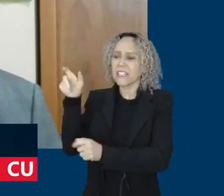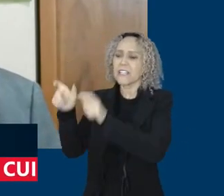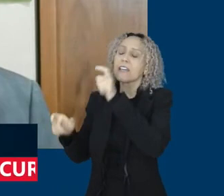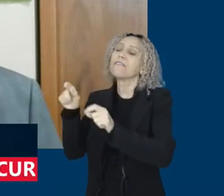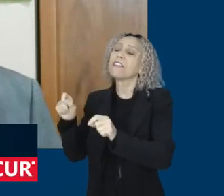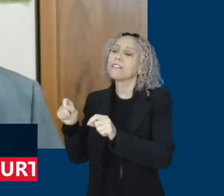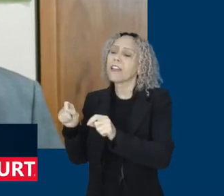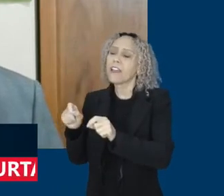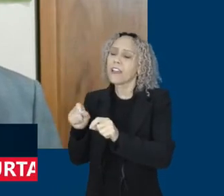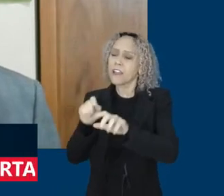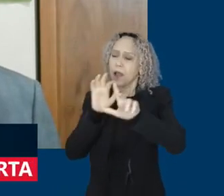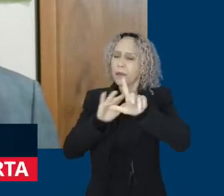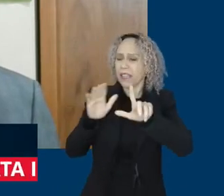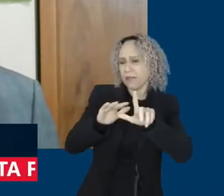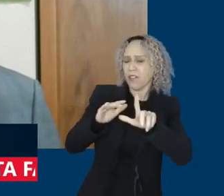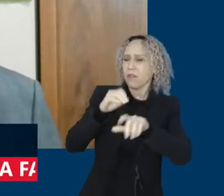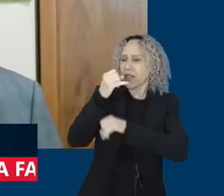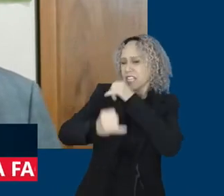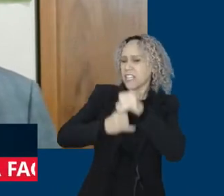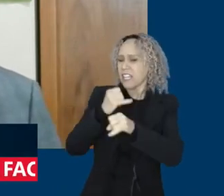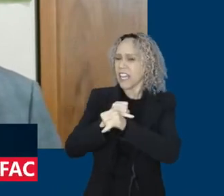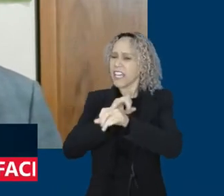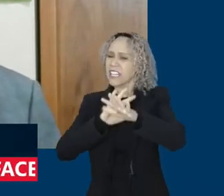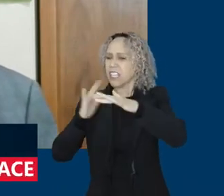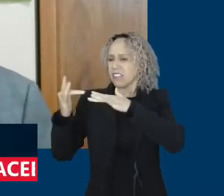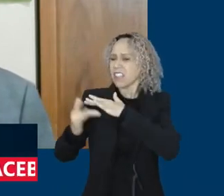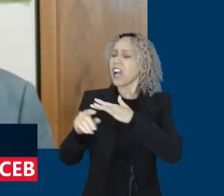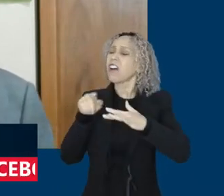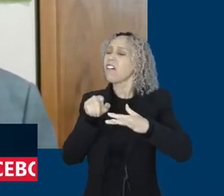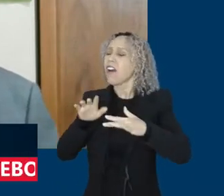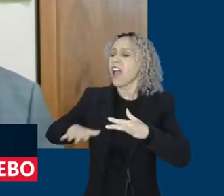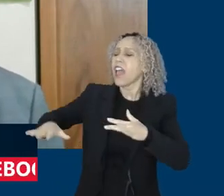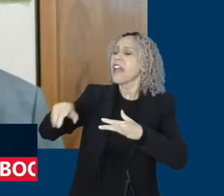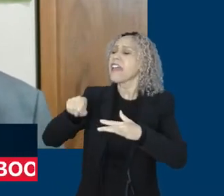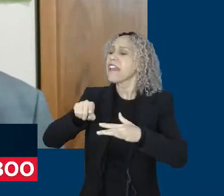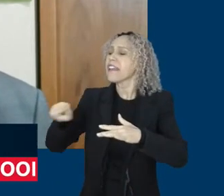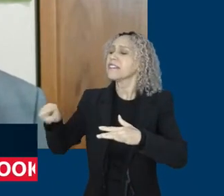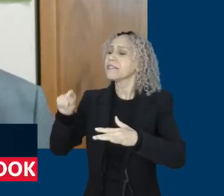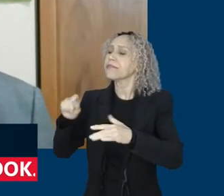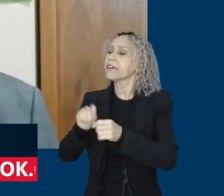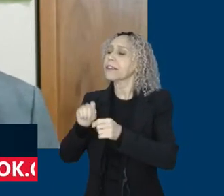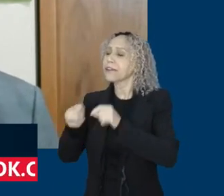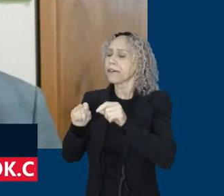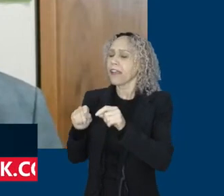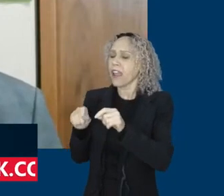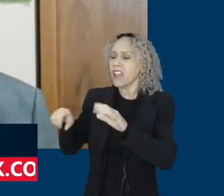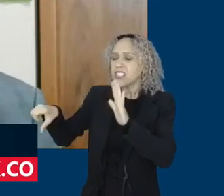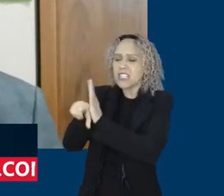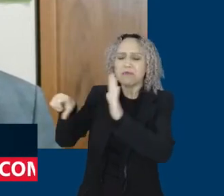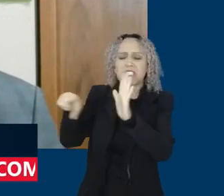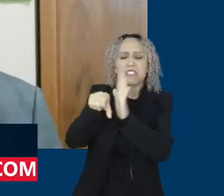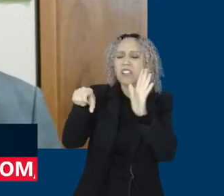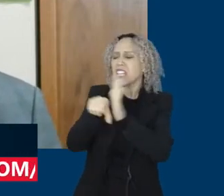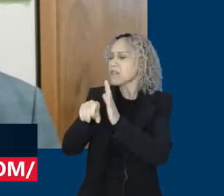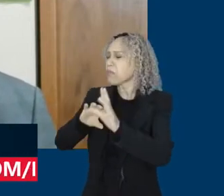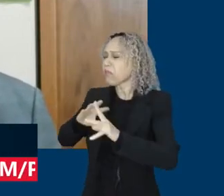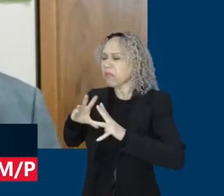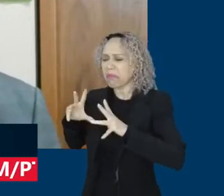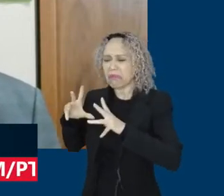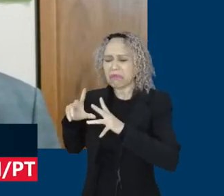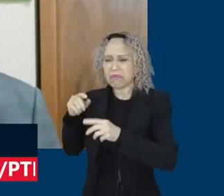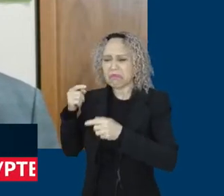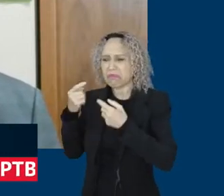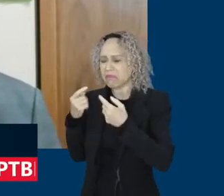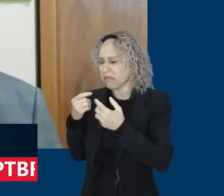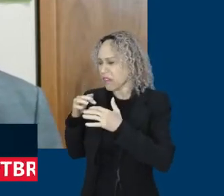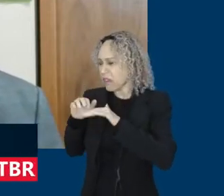Como ali não há nenhuma regulação, eles acham que podem fazer qualquer tipo de crime. E não é bem assim. O que nós queremos